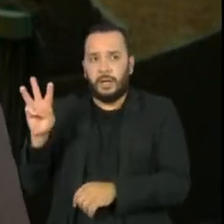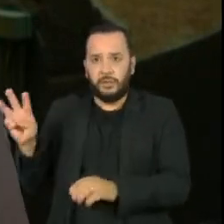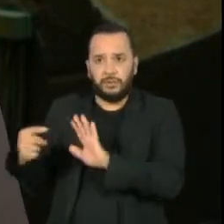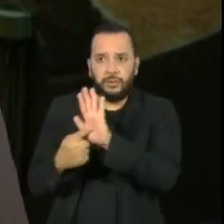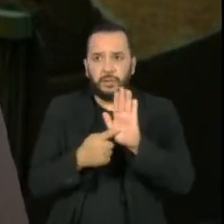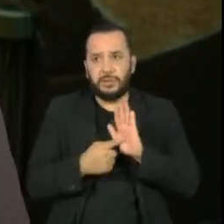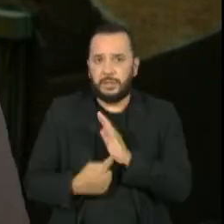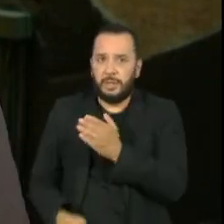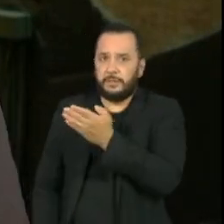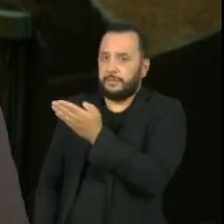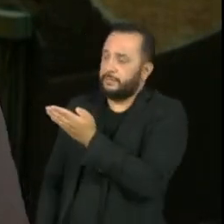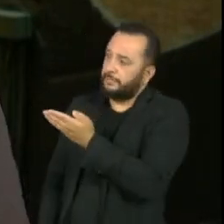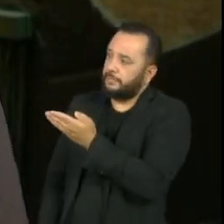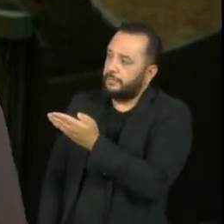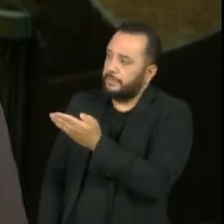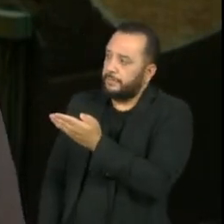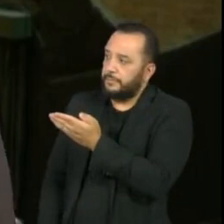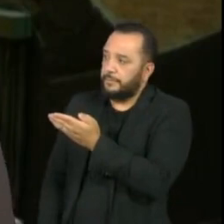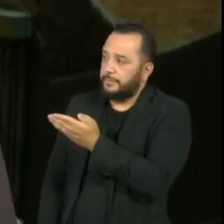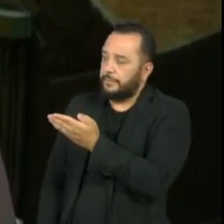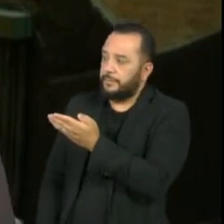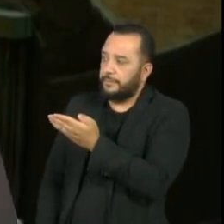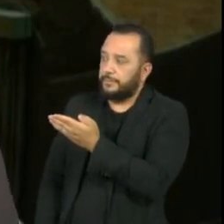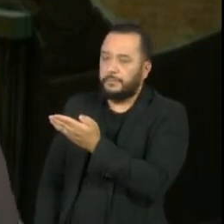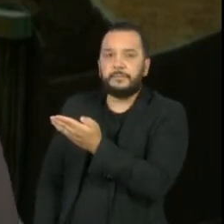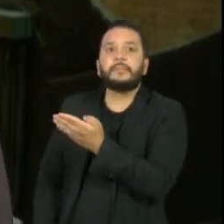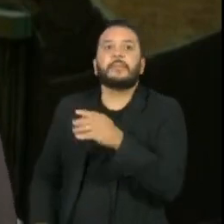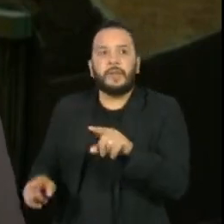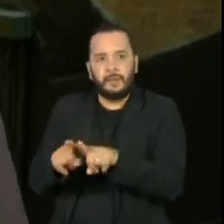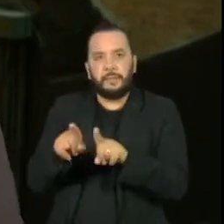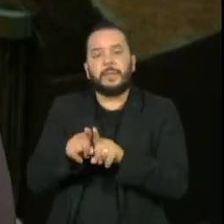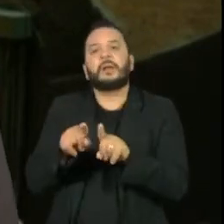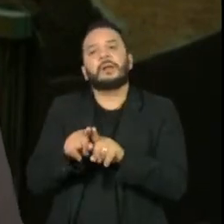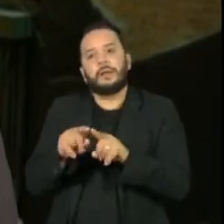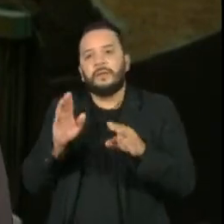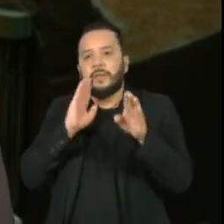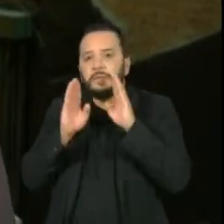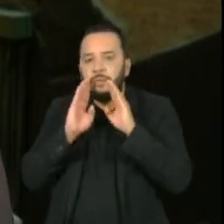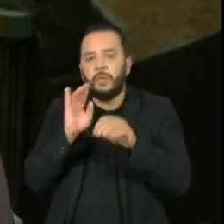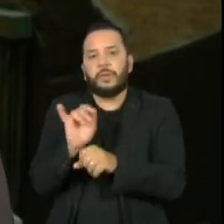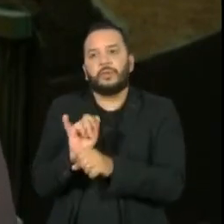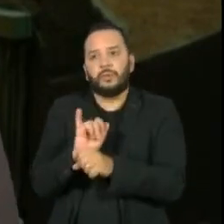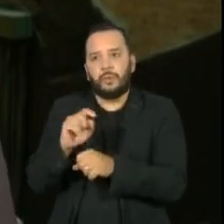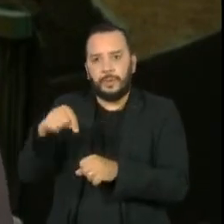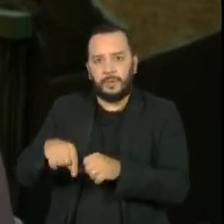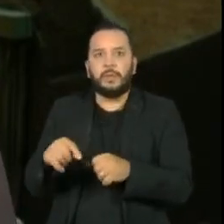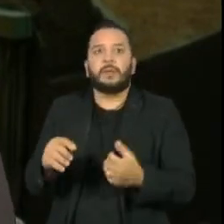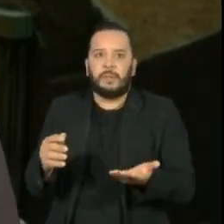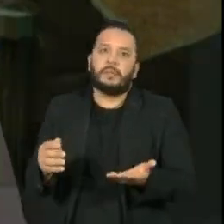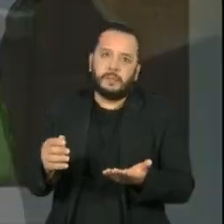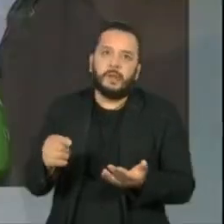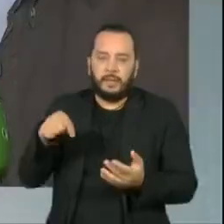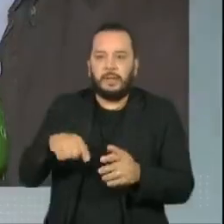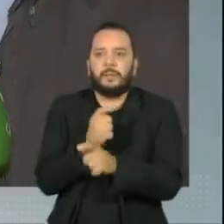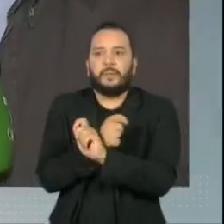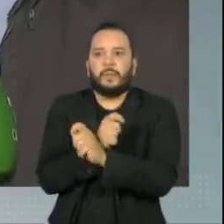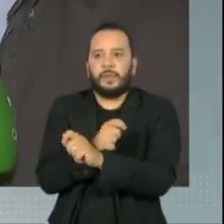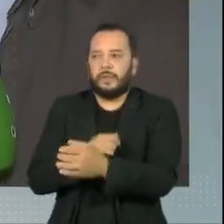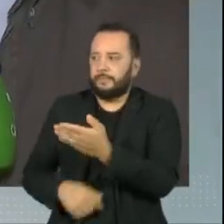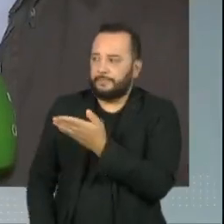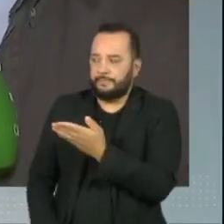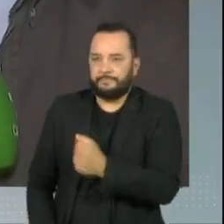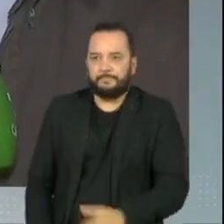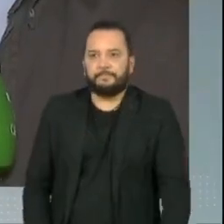tribunaldogenocídio.com.br e também nos canais do YouTube e Facebook aqui da TV PUC. A gente volta aí com vocês no estúdio.